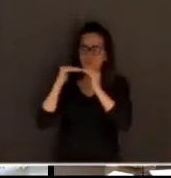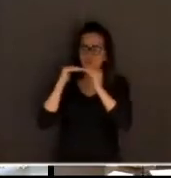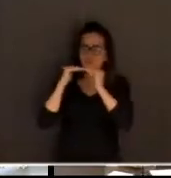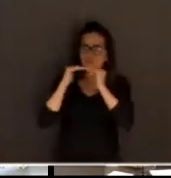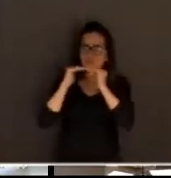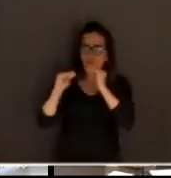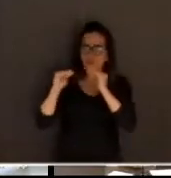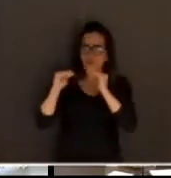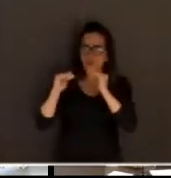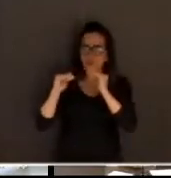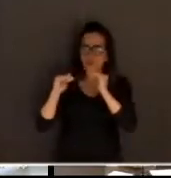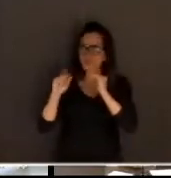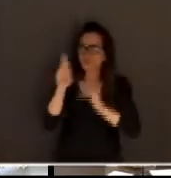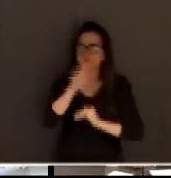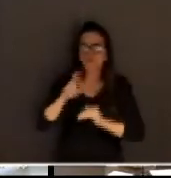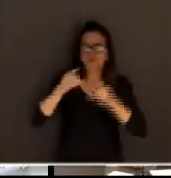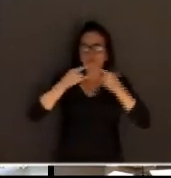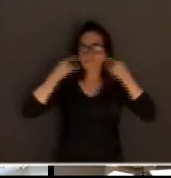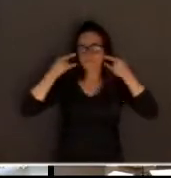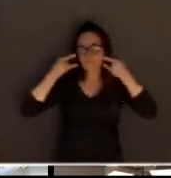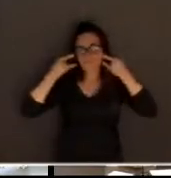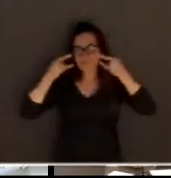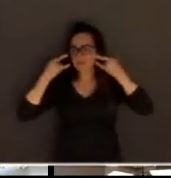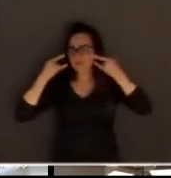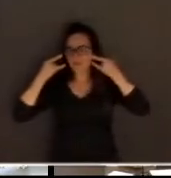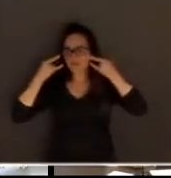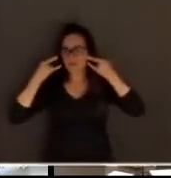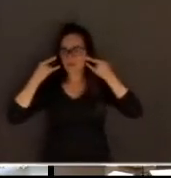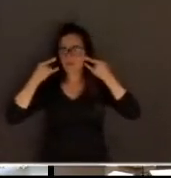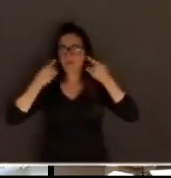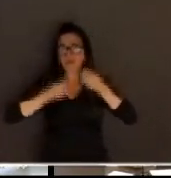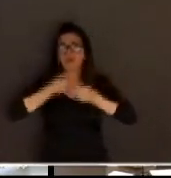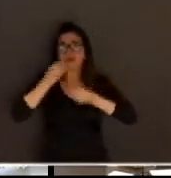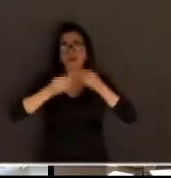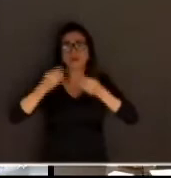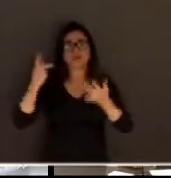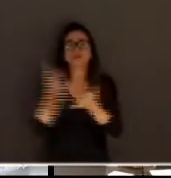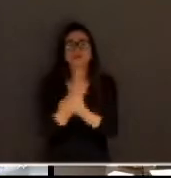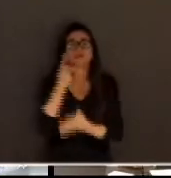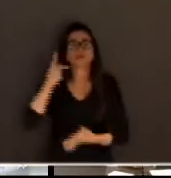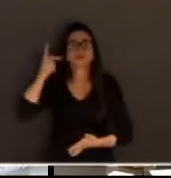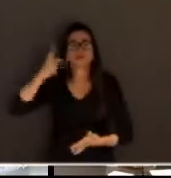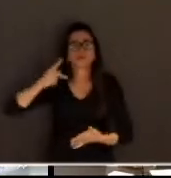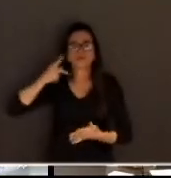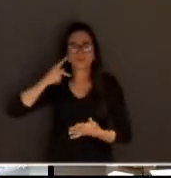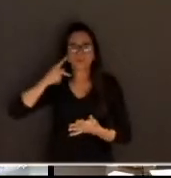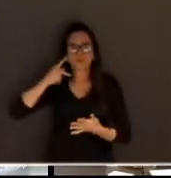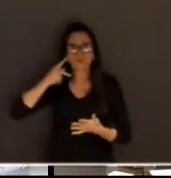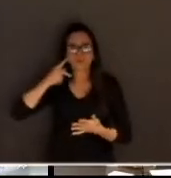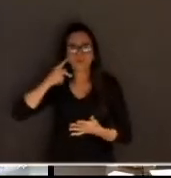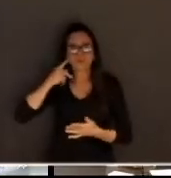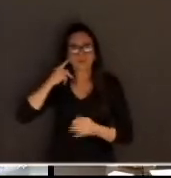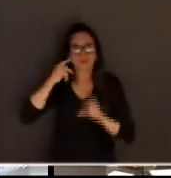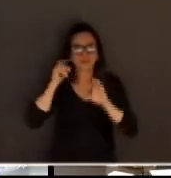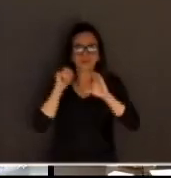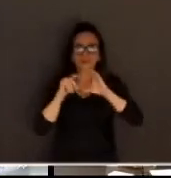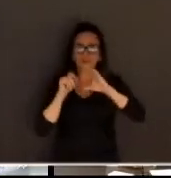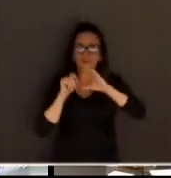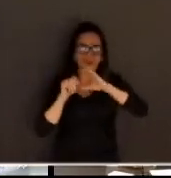que o juiz achava cerca da máscara. E onde foi parar esse promotor? No Fantástico. Nós vimos isso.